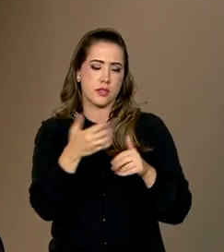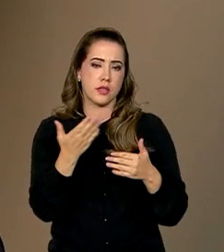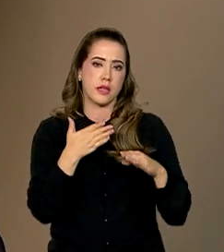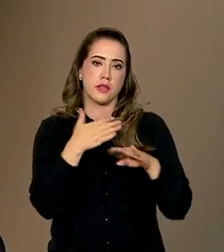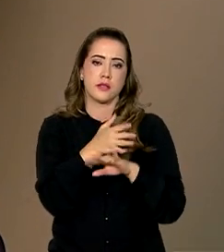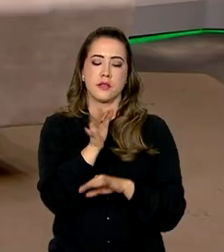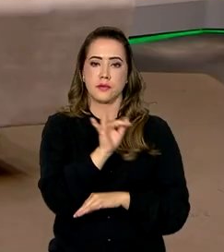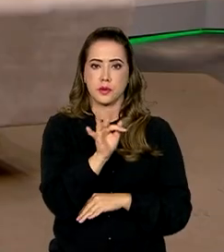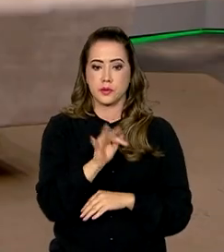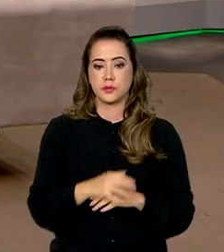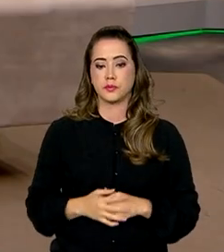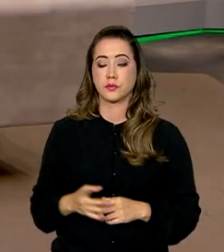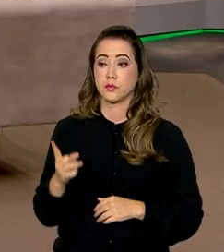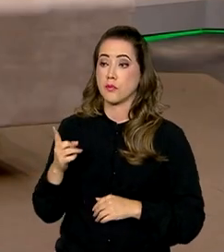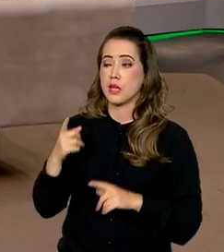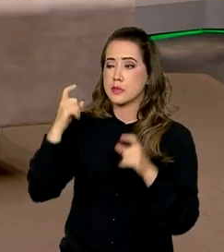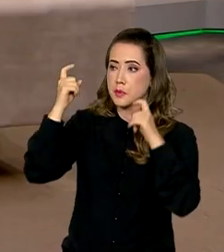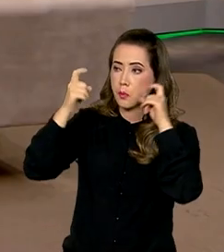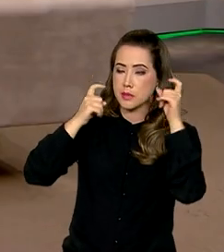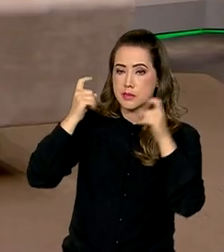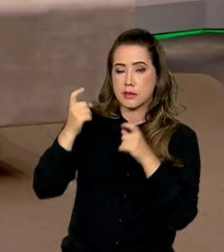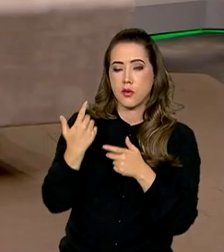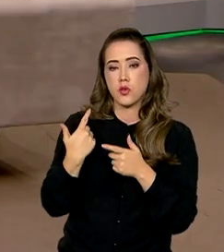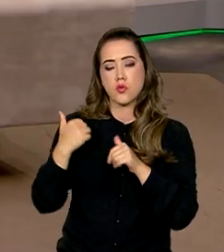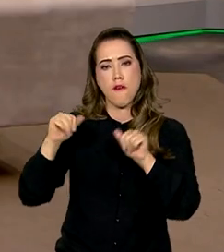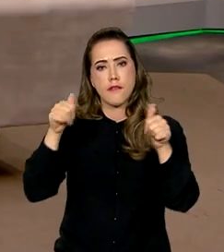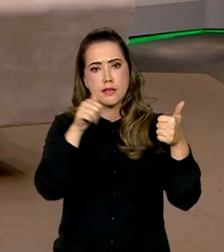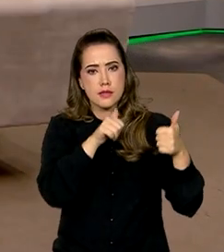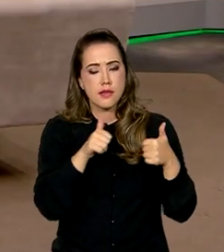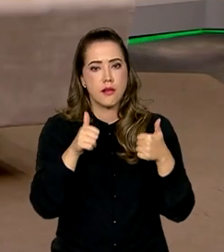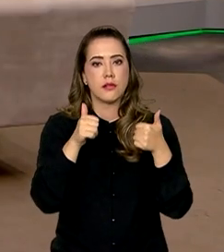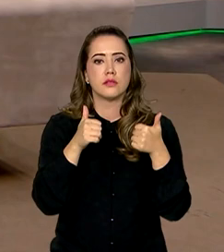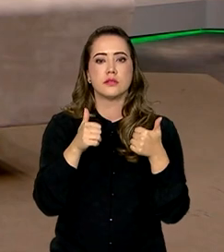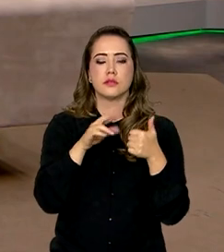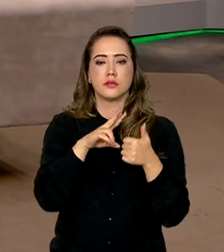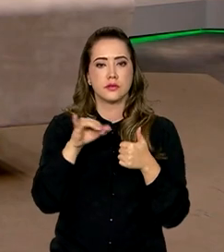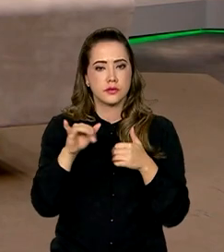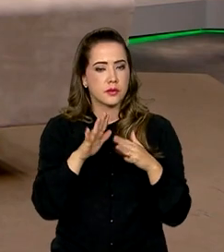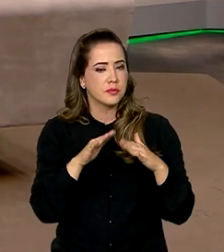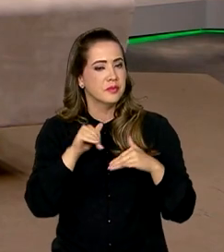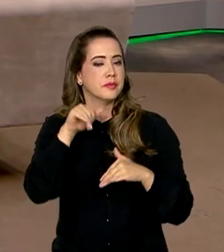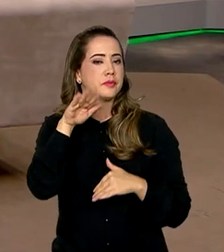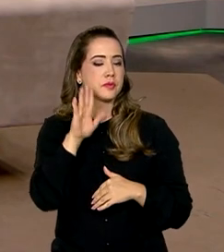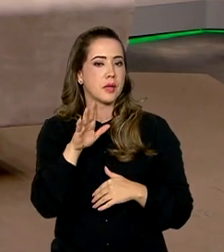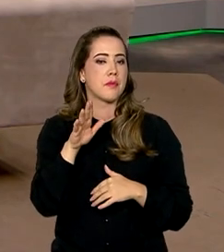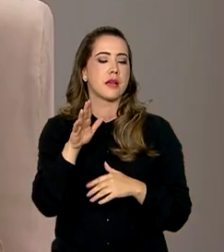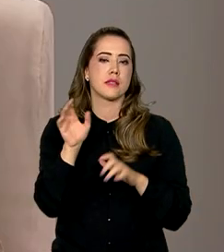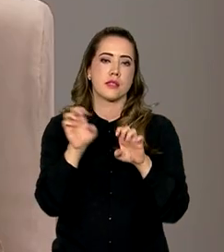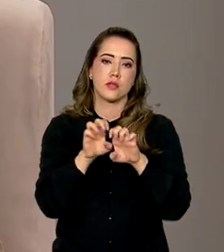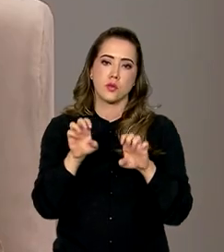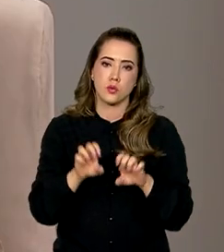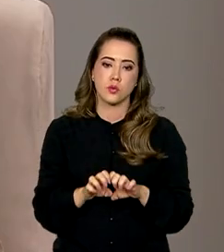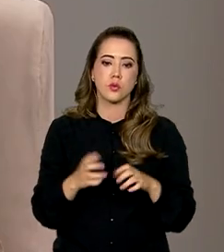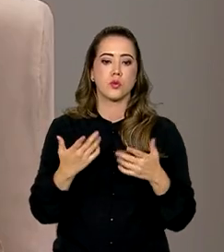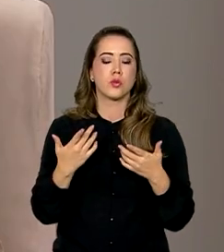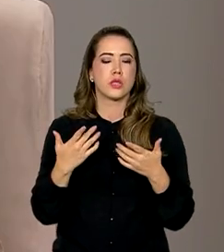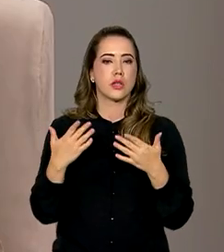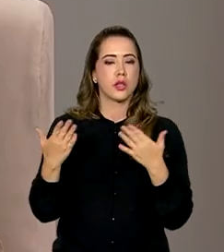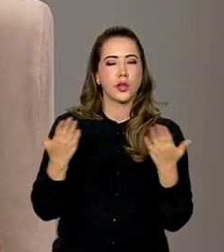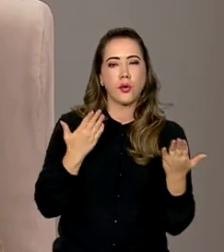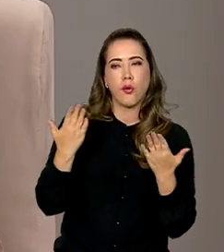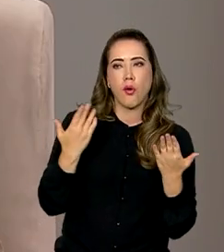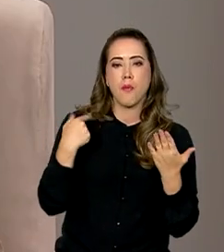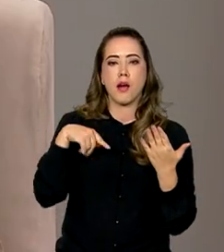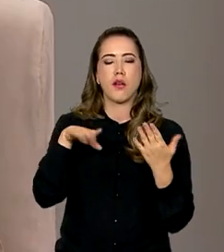ingresso na universidade. E essa preocupação com os padrões vai além da estrutura, da logística,